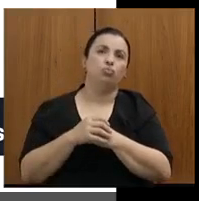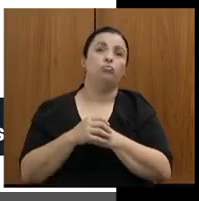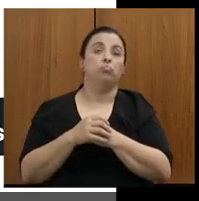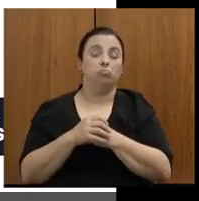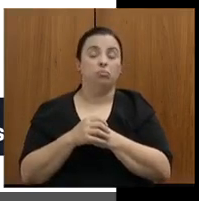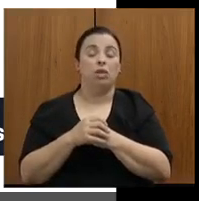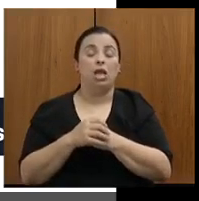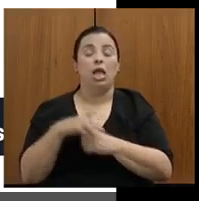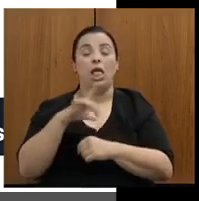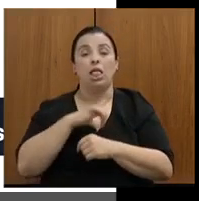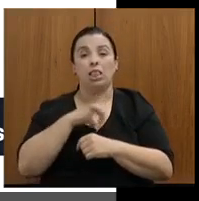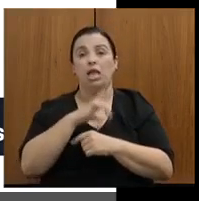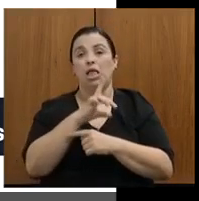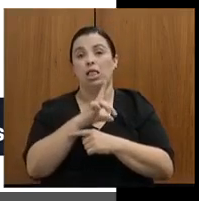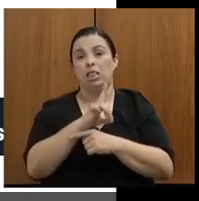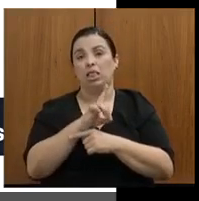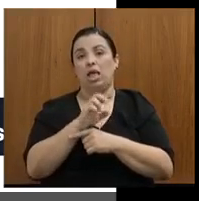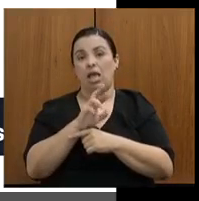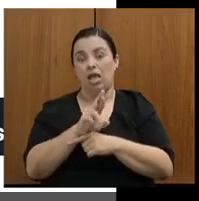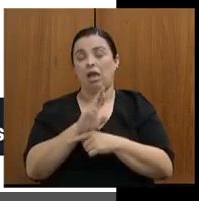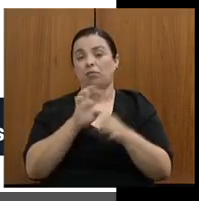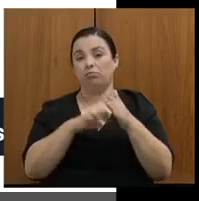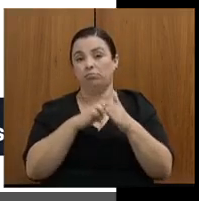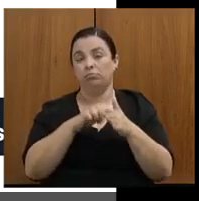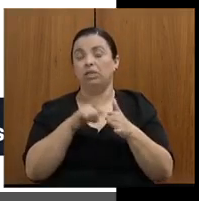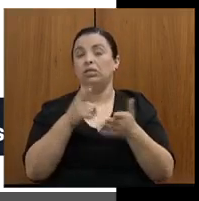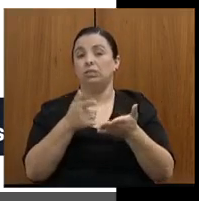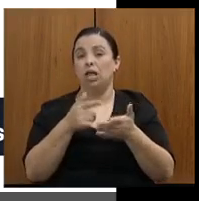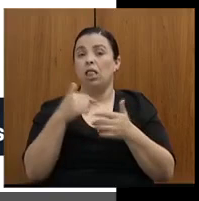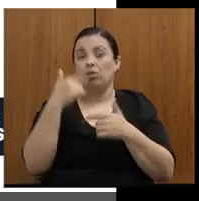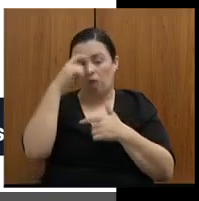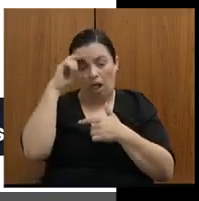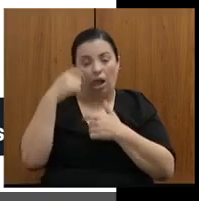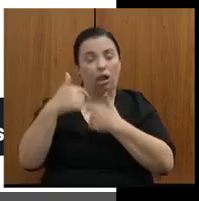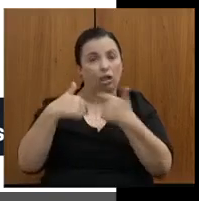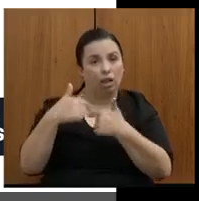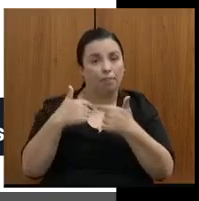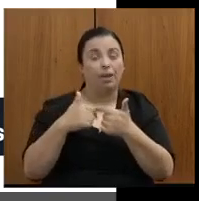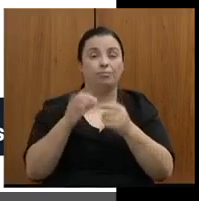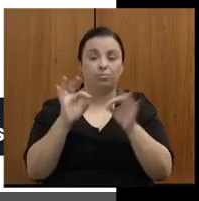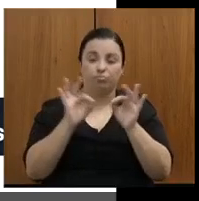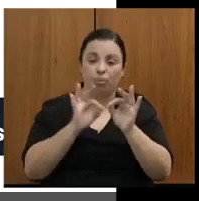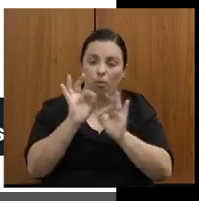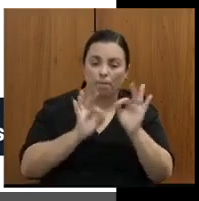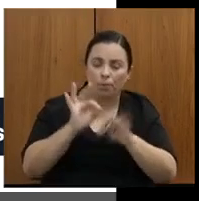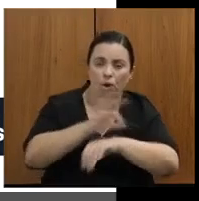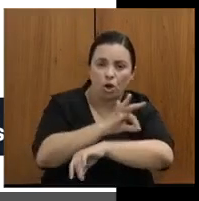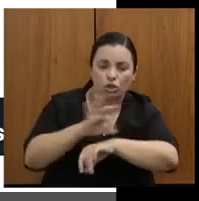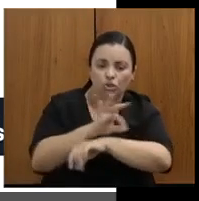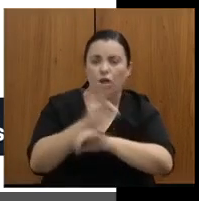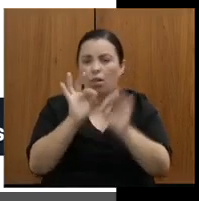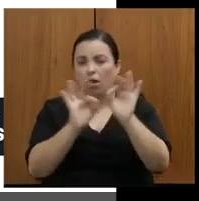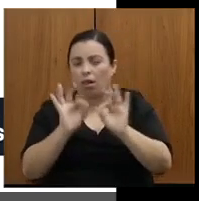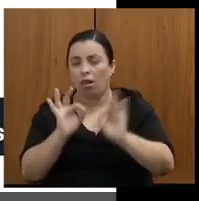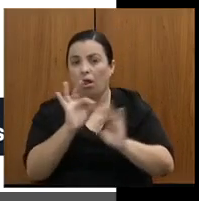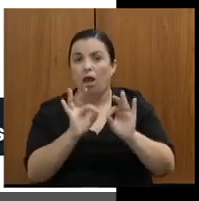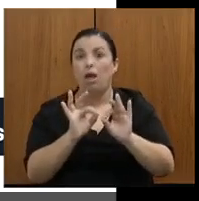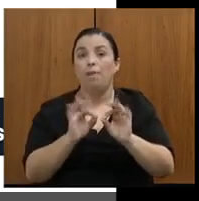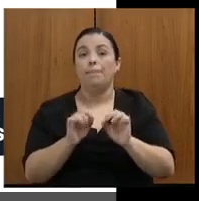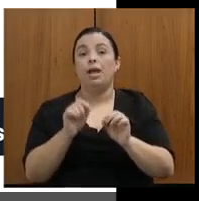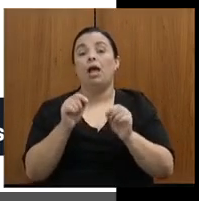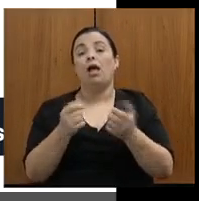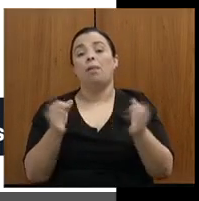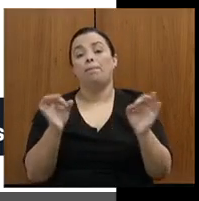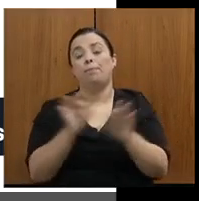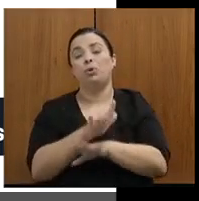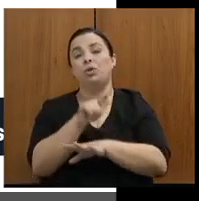DR, de fazer os projetos para deixar essas licitações prontas, para que a gente possa gastar esse recurso da